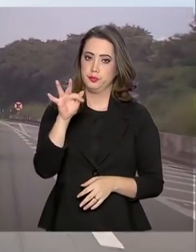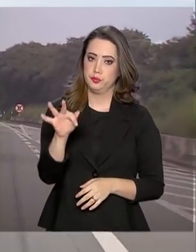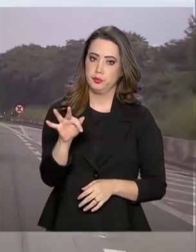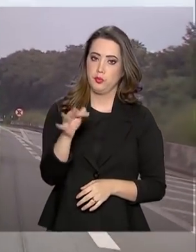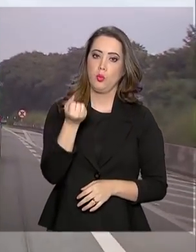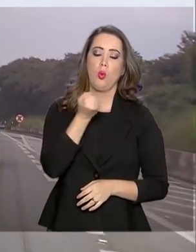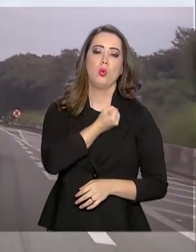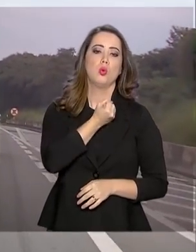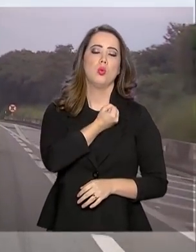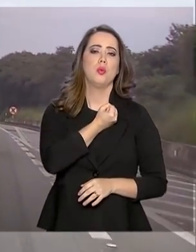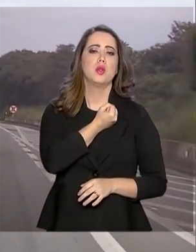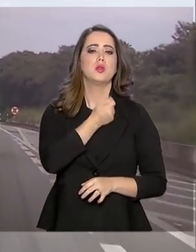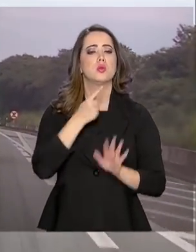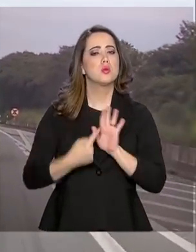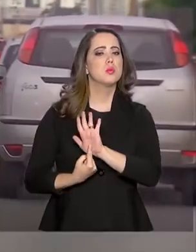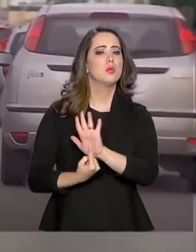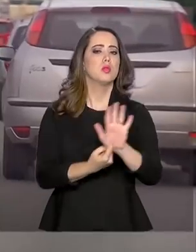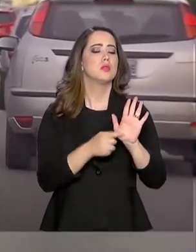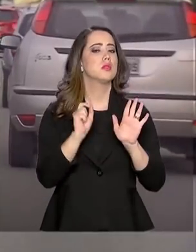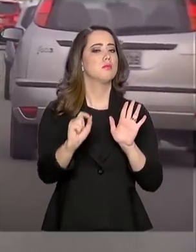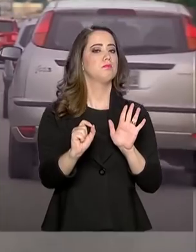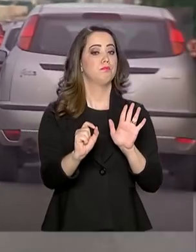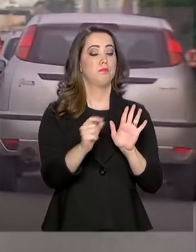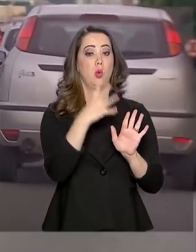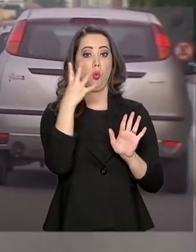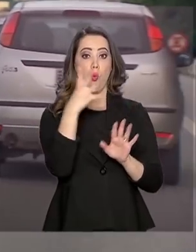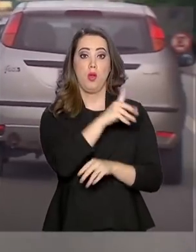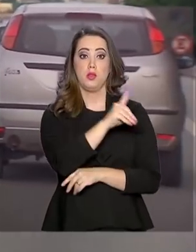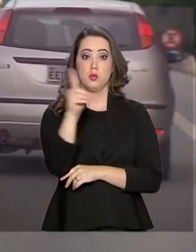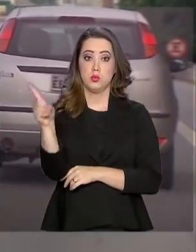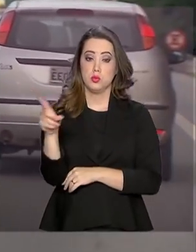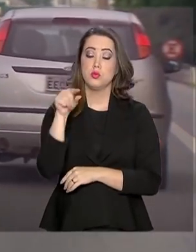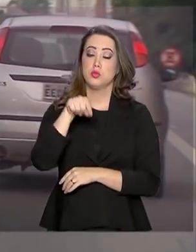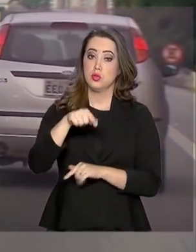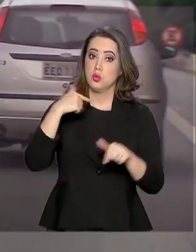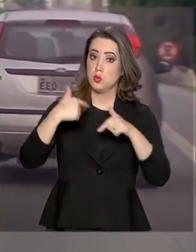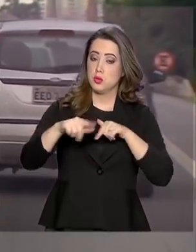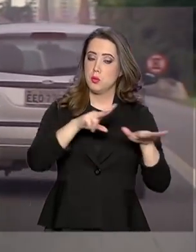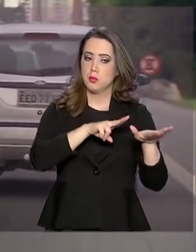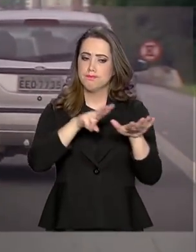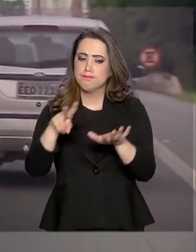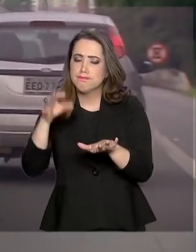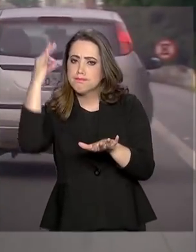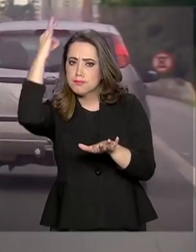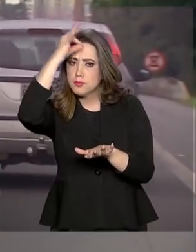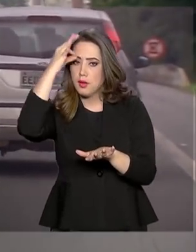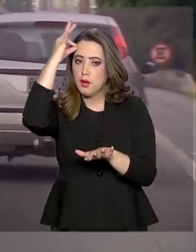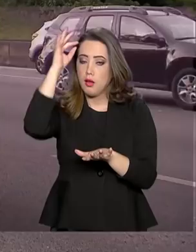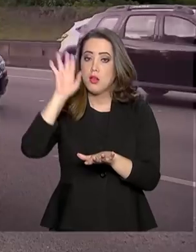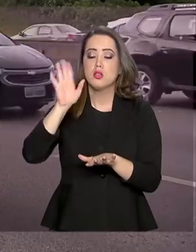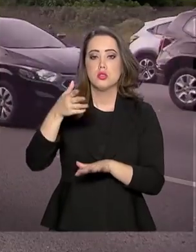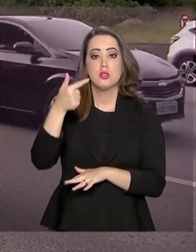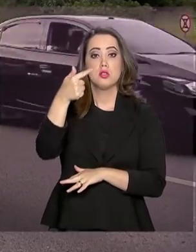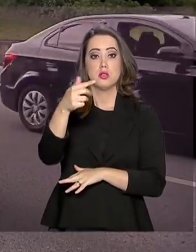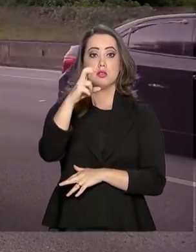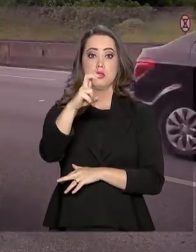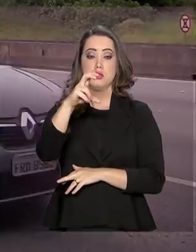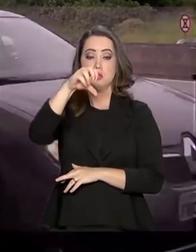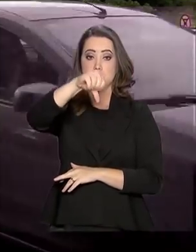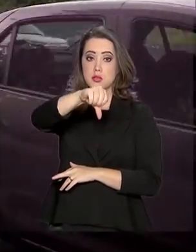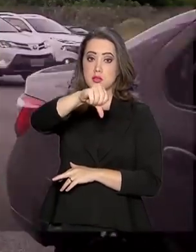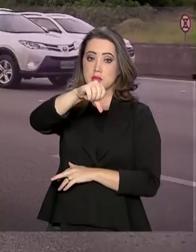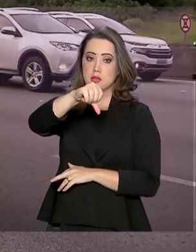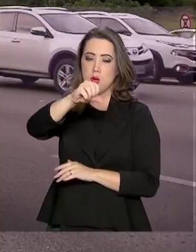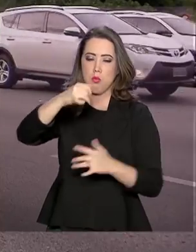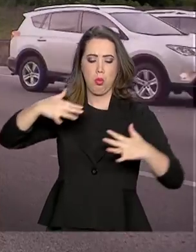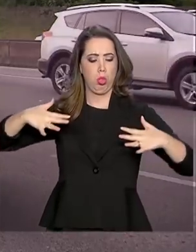mostram que durante os quatro dias da Operação Semana Santa foram registrados 759 acidentes, uma